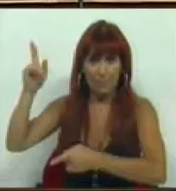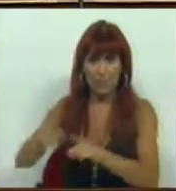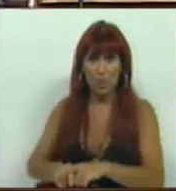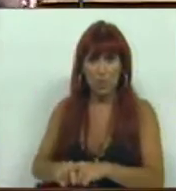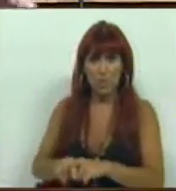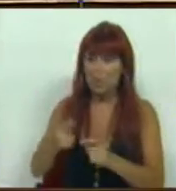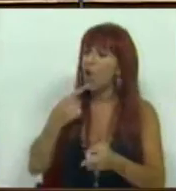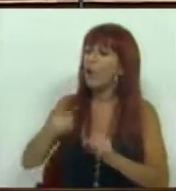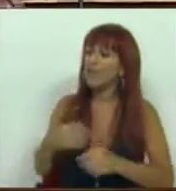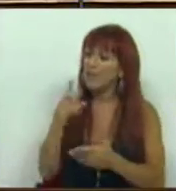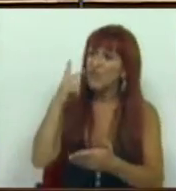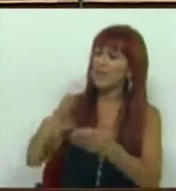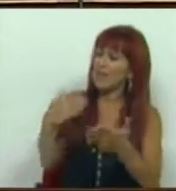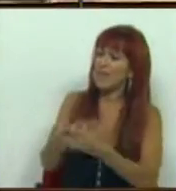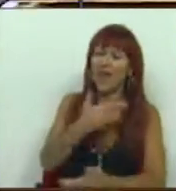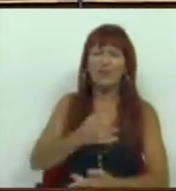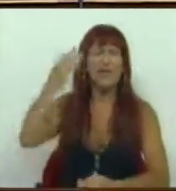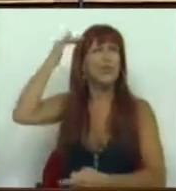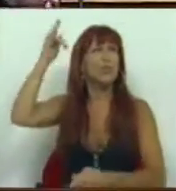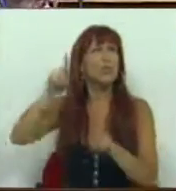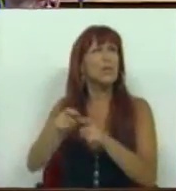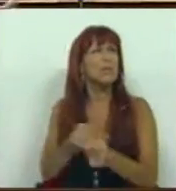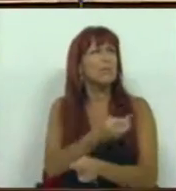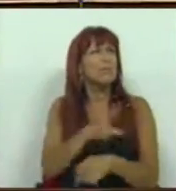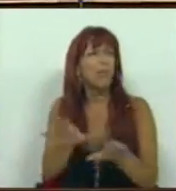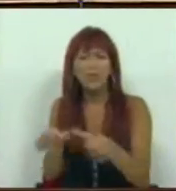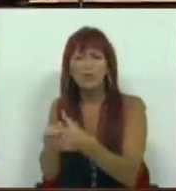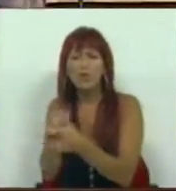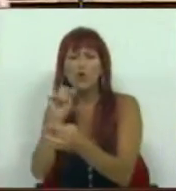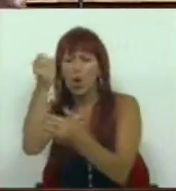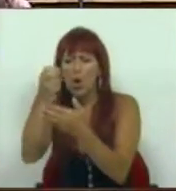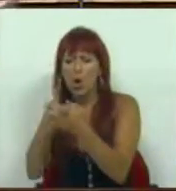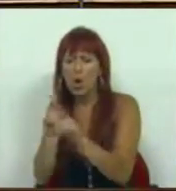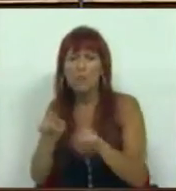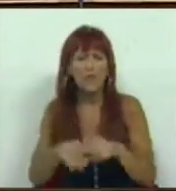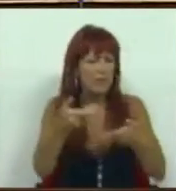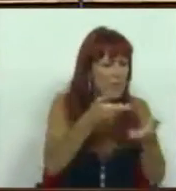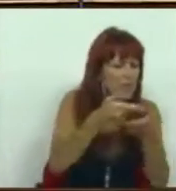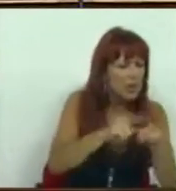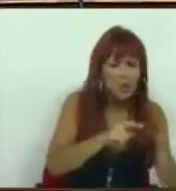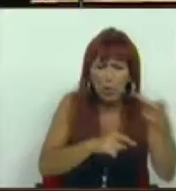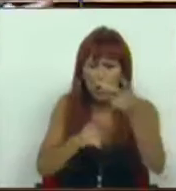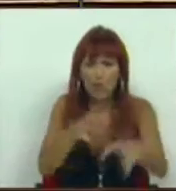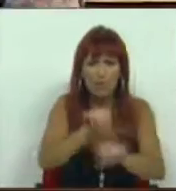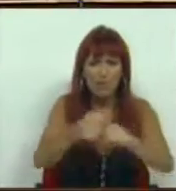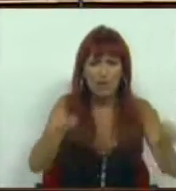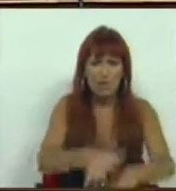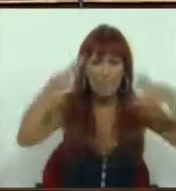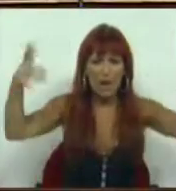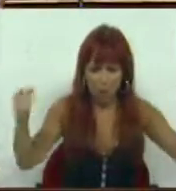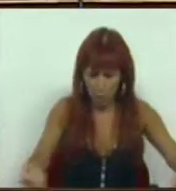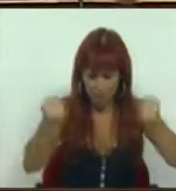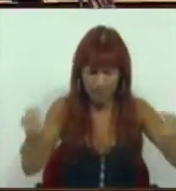é o ressuscitar das velhas teorias dos círculos uninominais, de entendimentos para que os dois maiores partidos